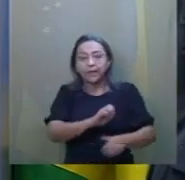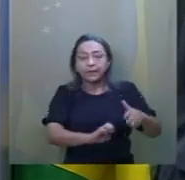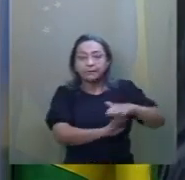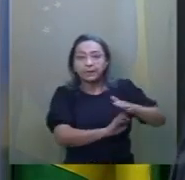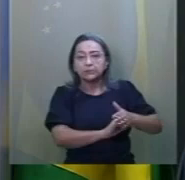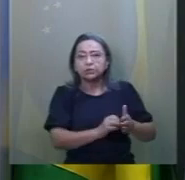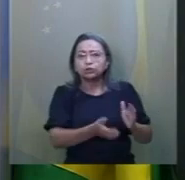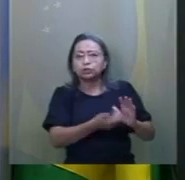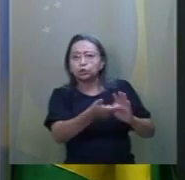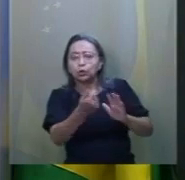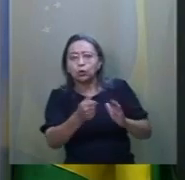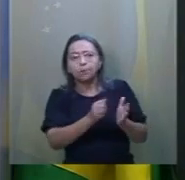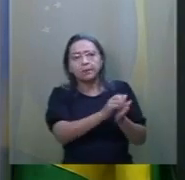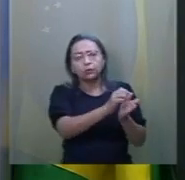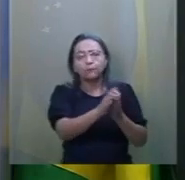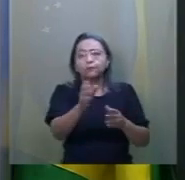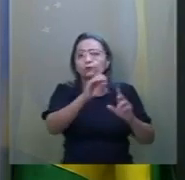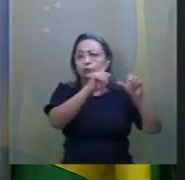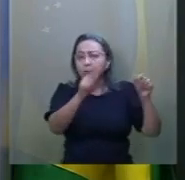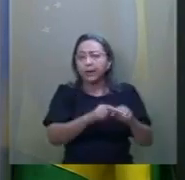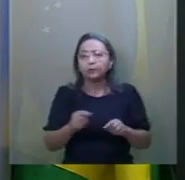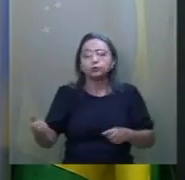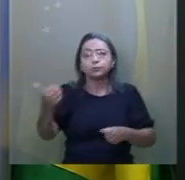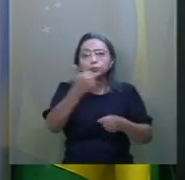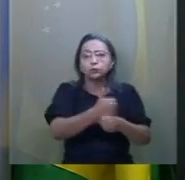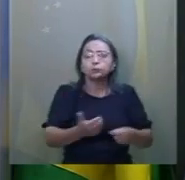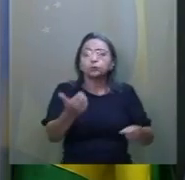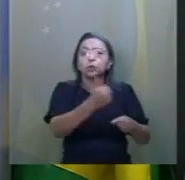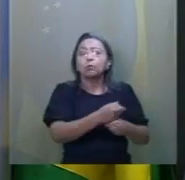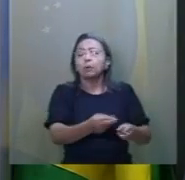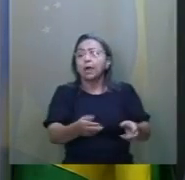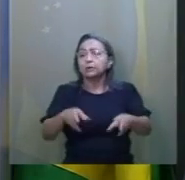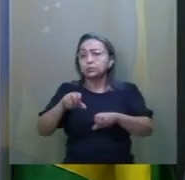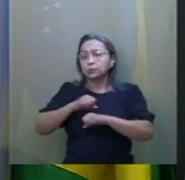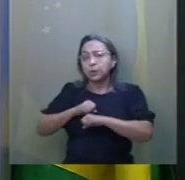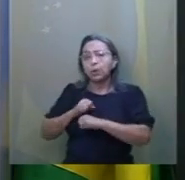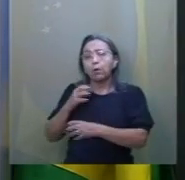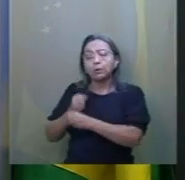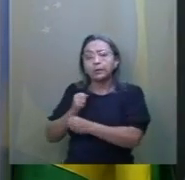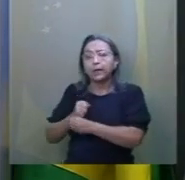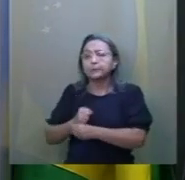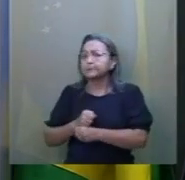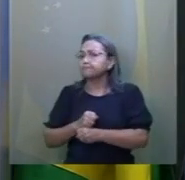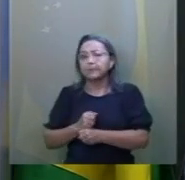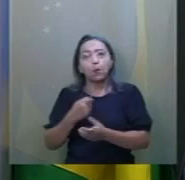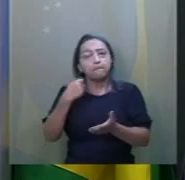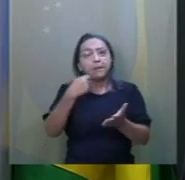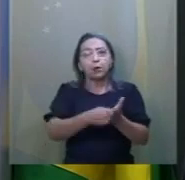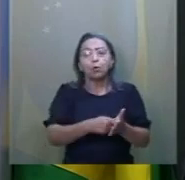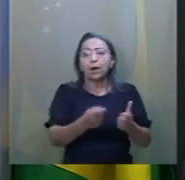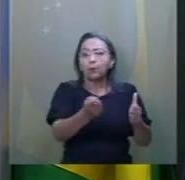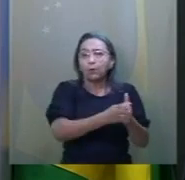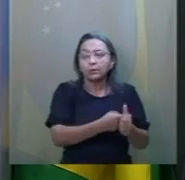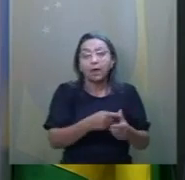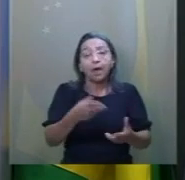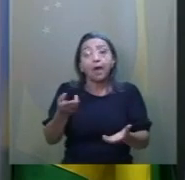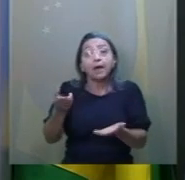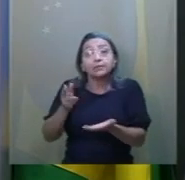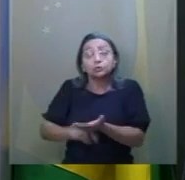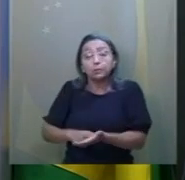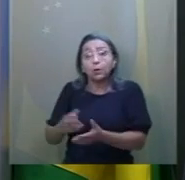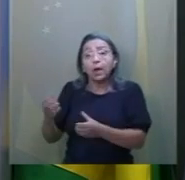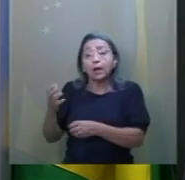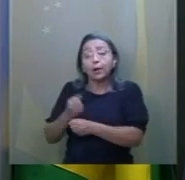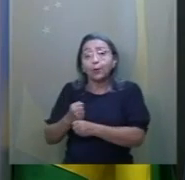funcionários, passou a cuidar da contabilidade, deixou de pagar as contas, assumiu as contas